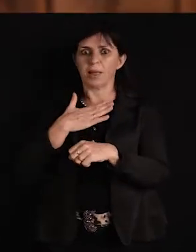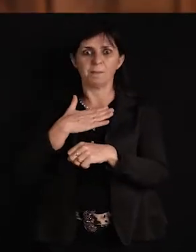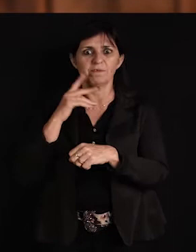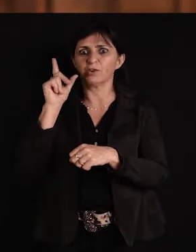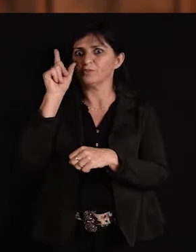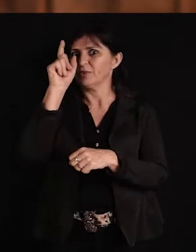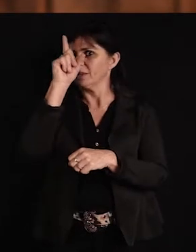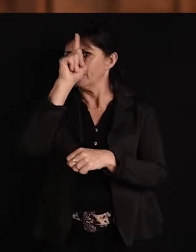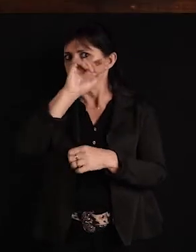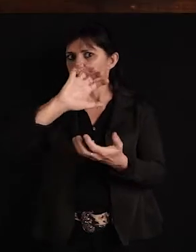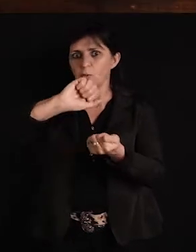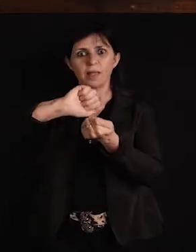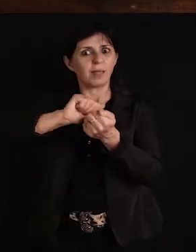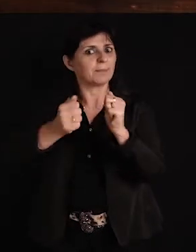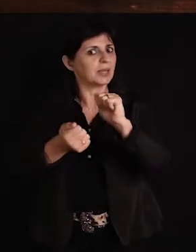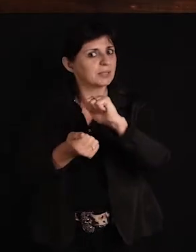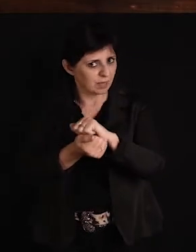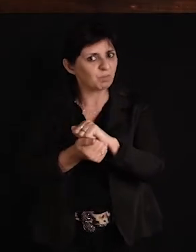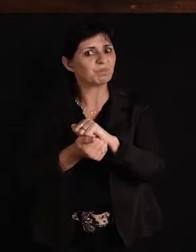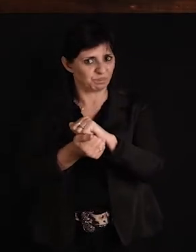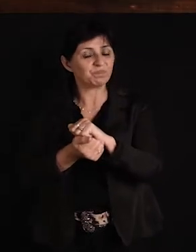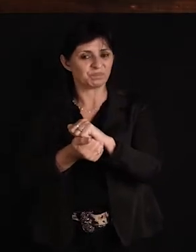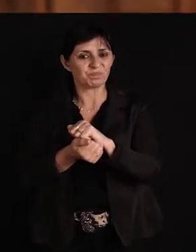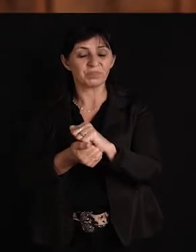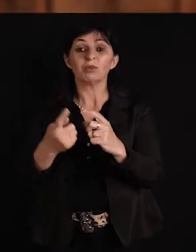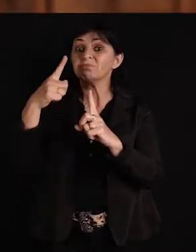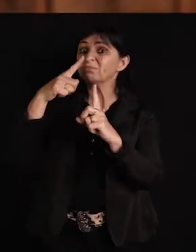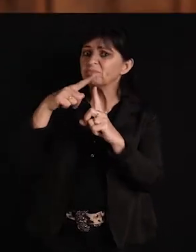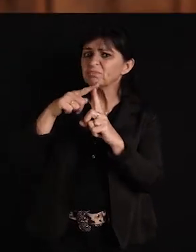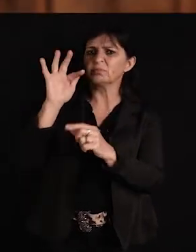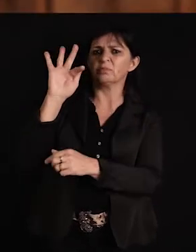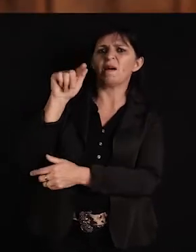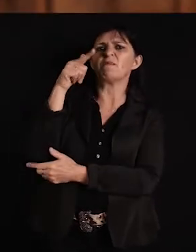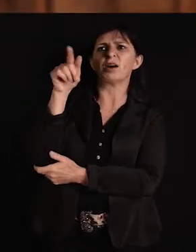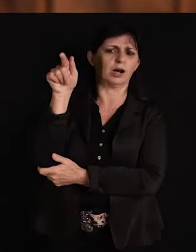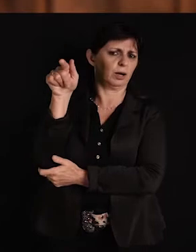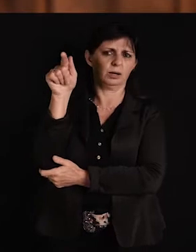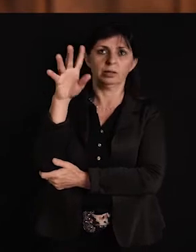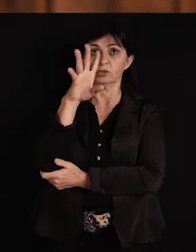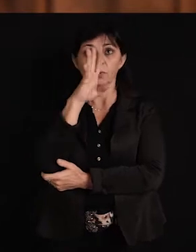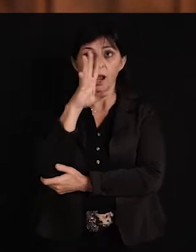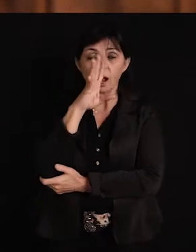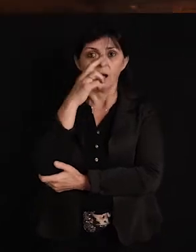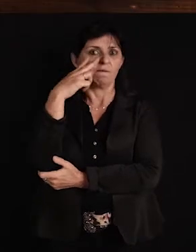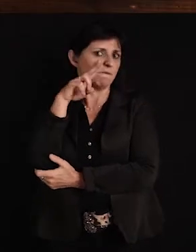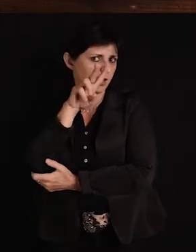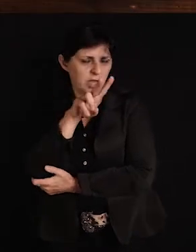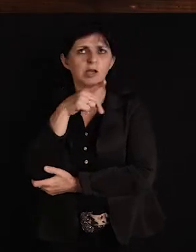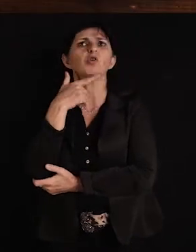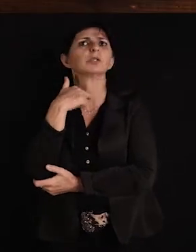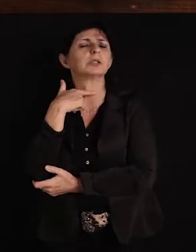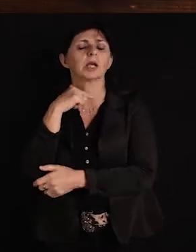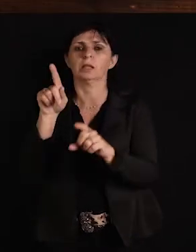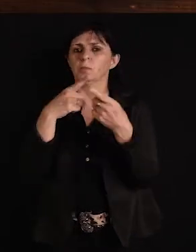por causa da adaptação. Uma coisa é você ser fã, admirar os caras ali, entende? Você gostar